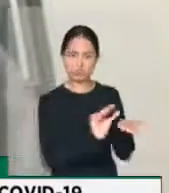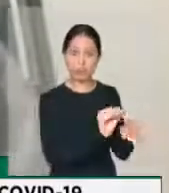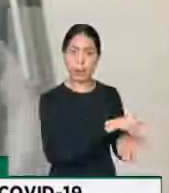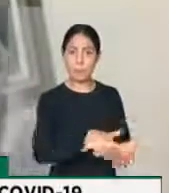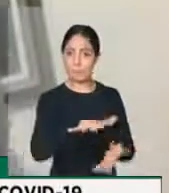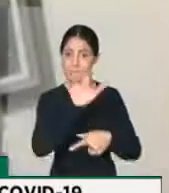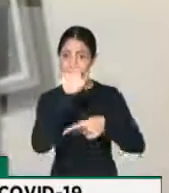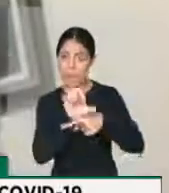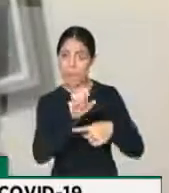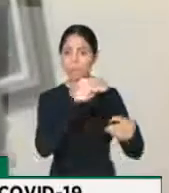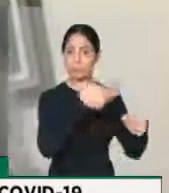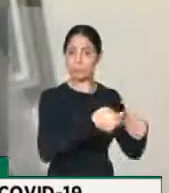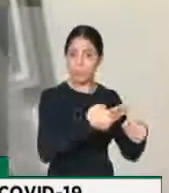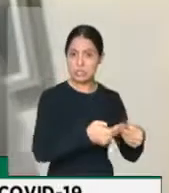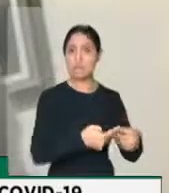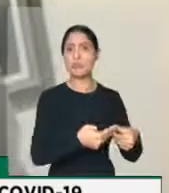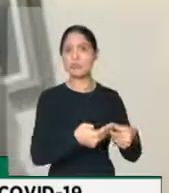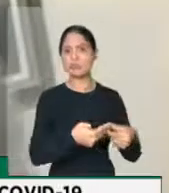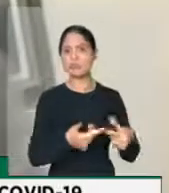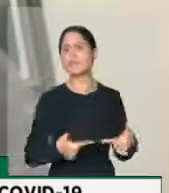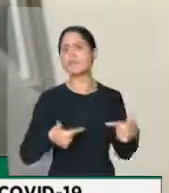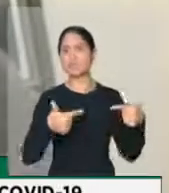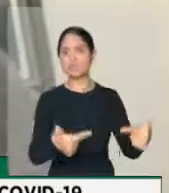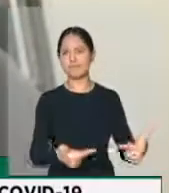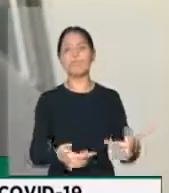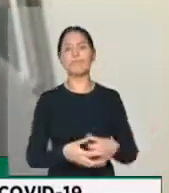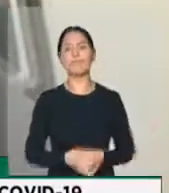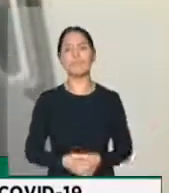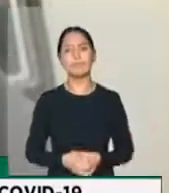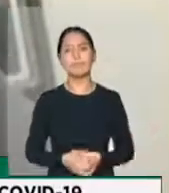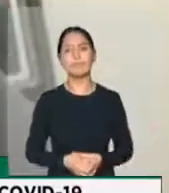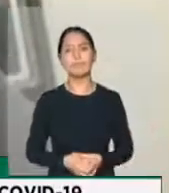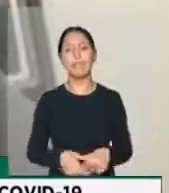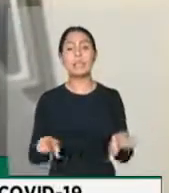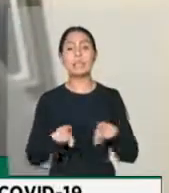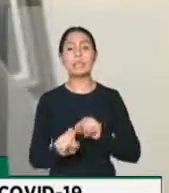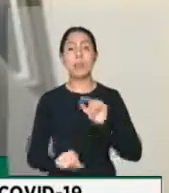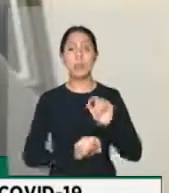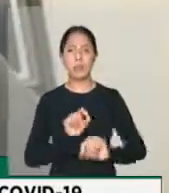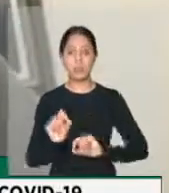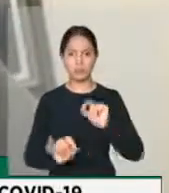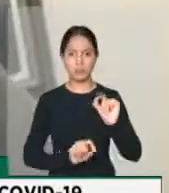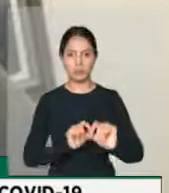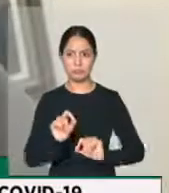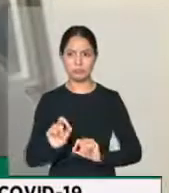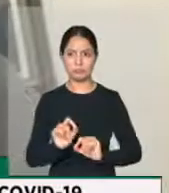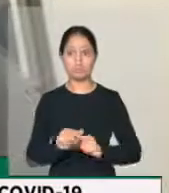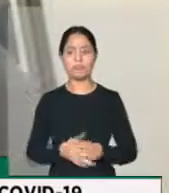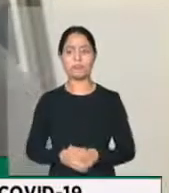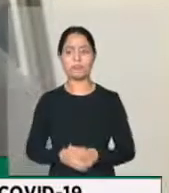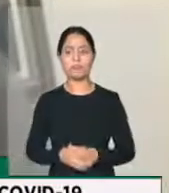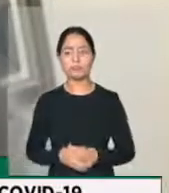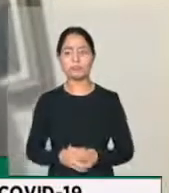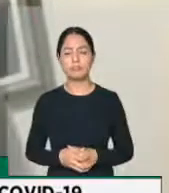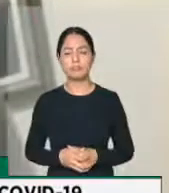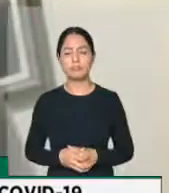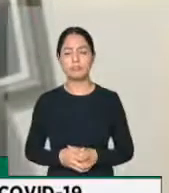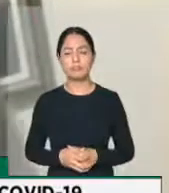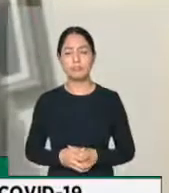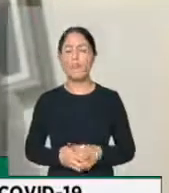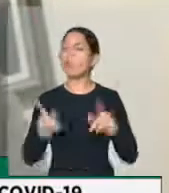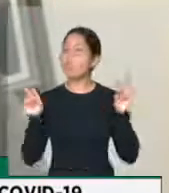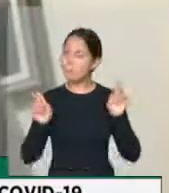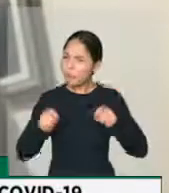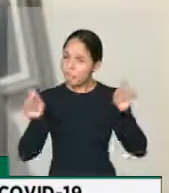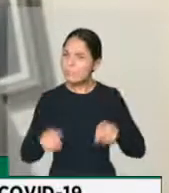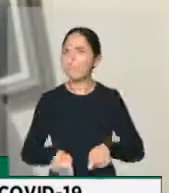frente aos desafios nas suas cidades e nos seus estados. E aí, senhor presidente, eu quero ressaltar que só foi possível